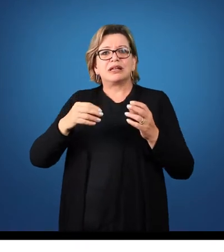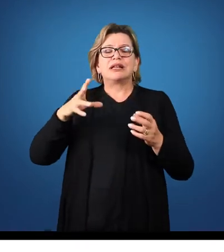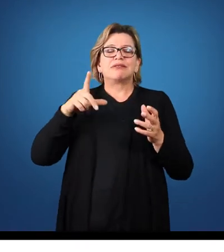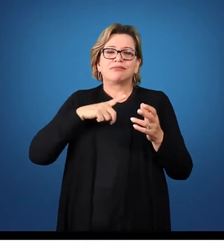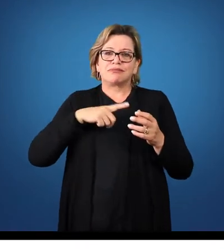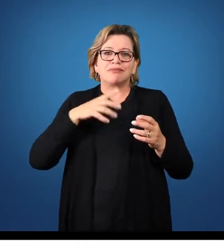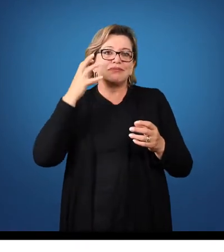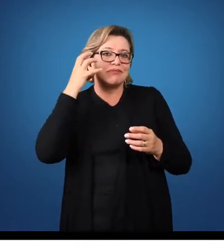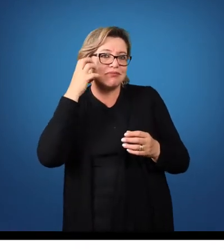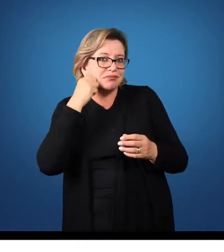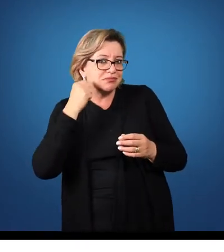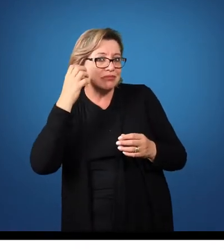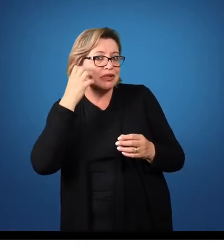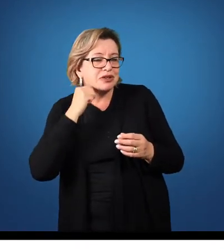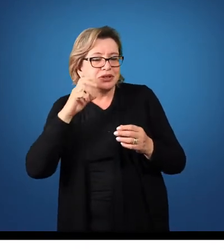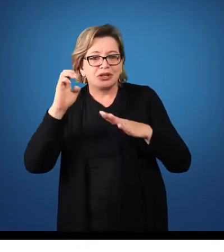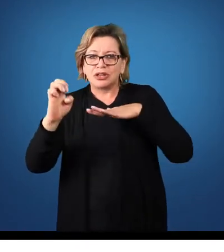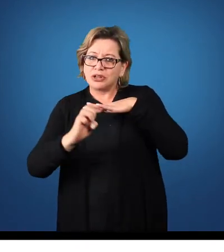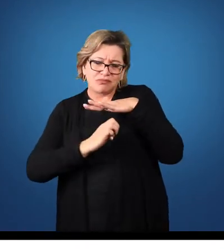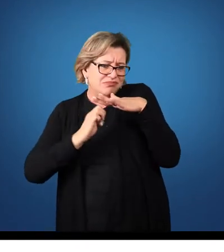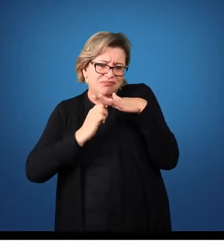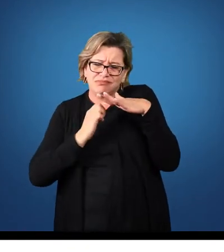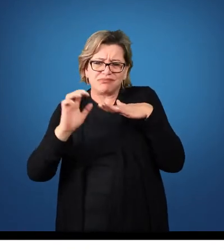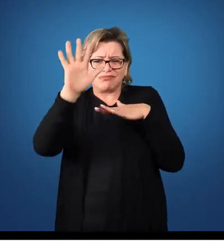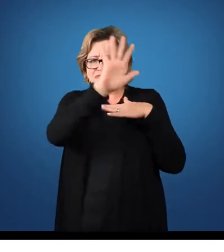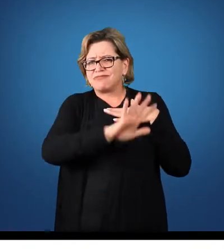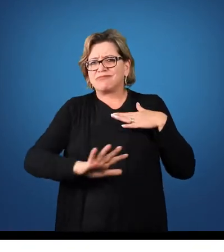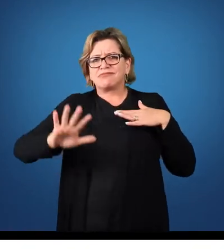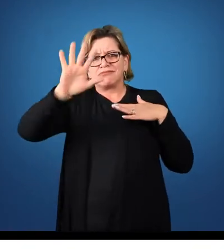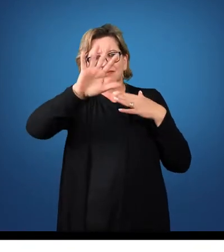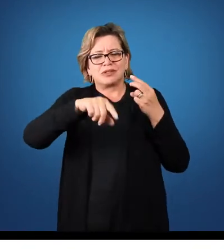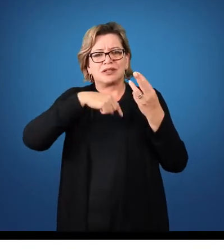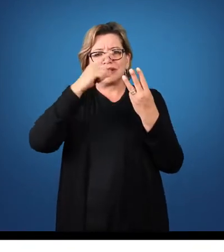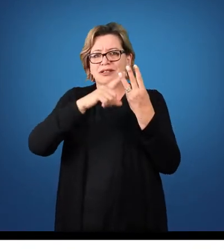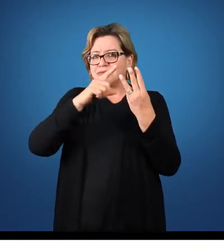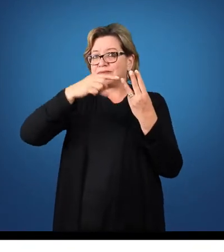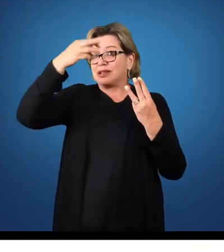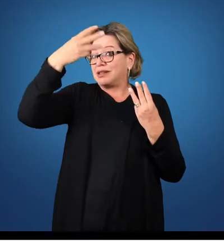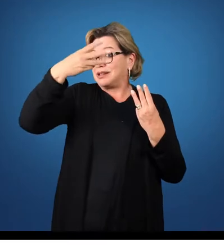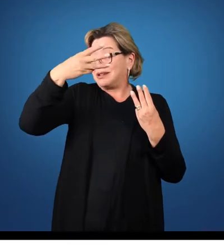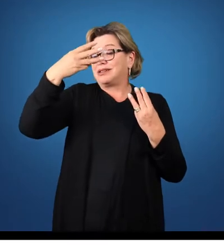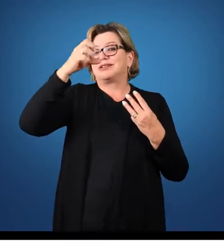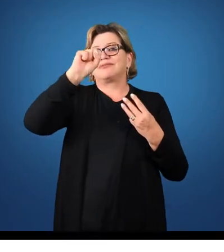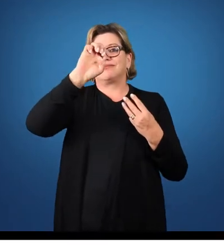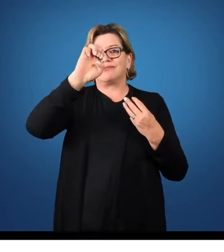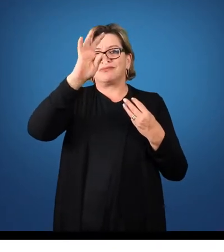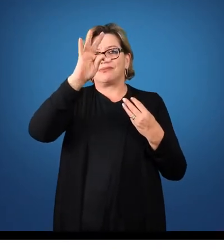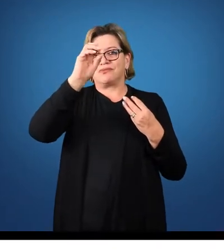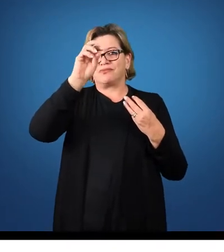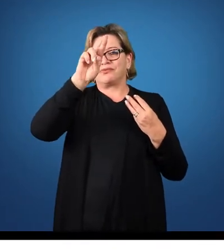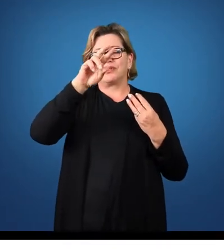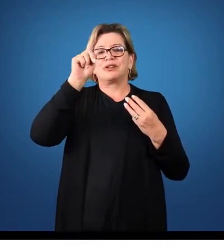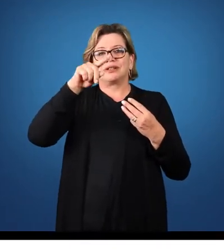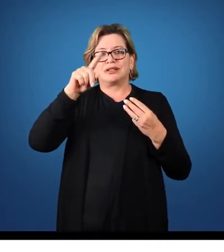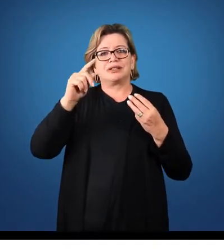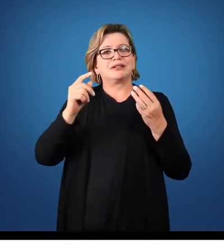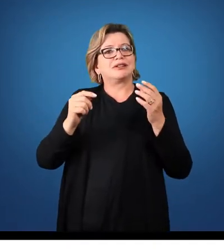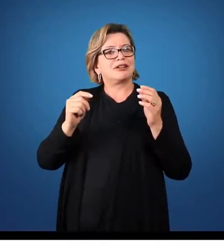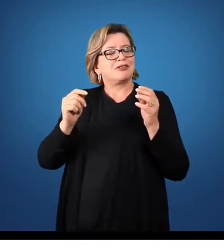lucrativos, as empresas de modo geral, e as do terceiro setor que são aquelas entidades que buscam